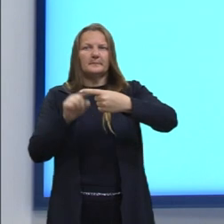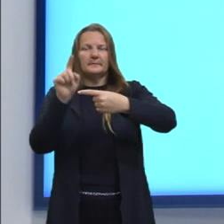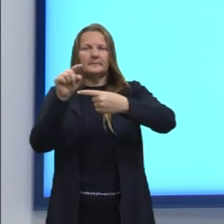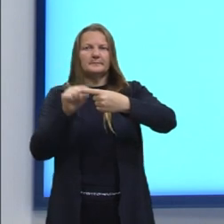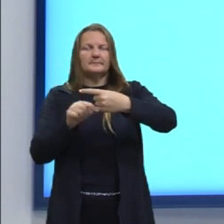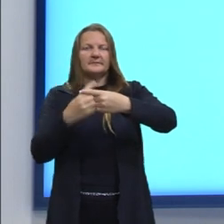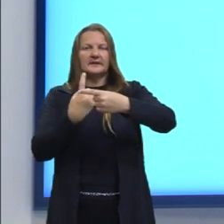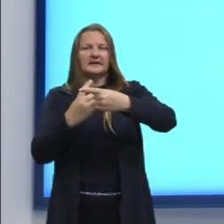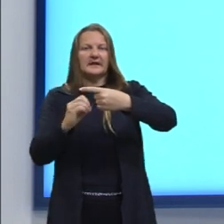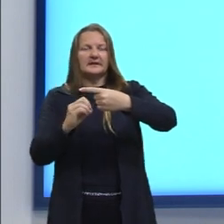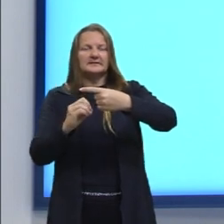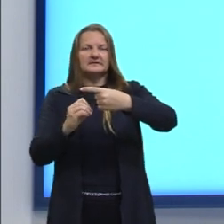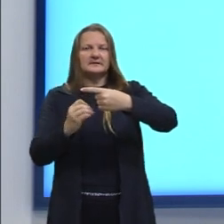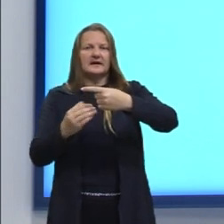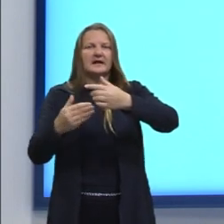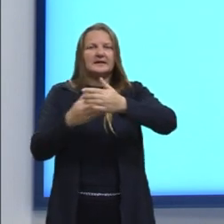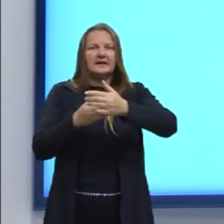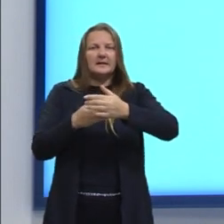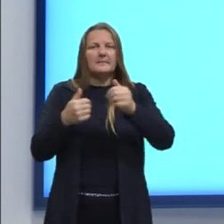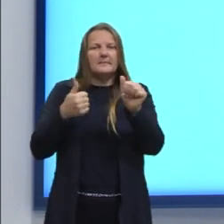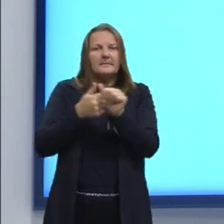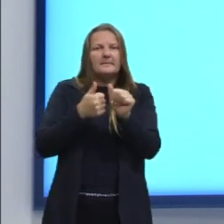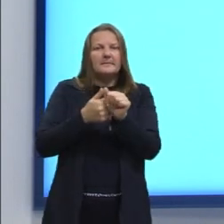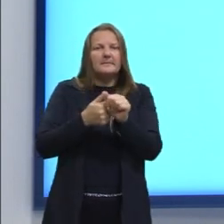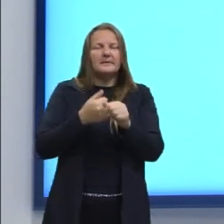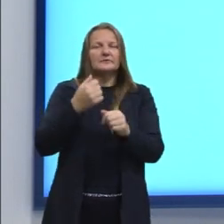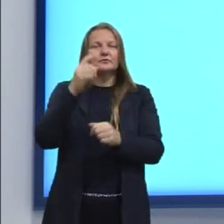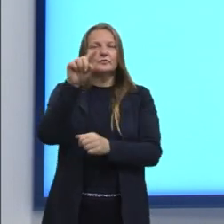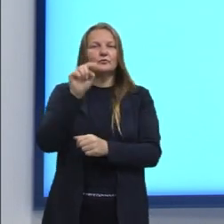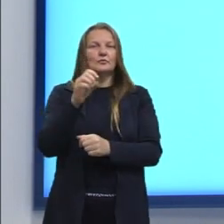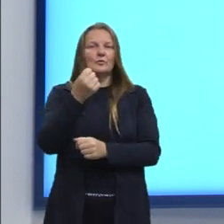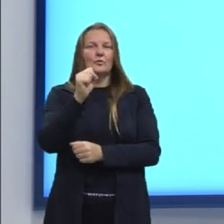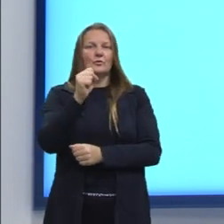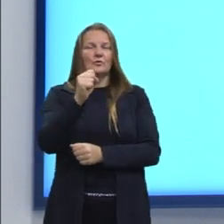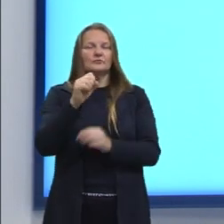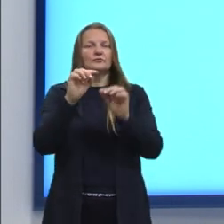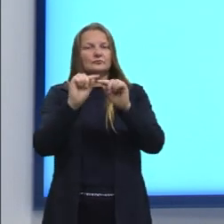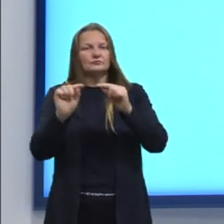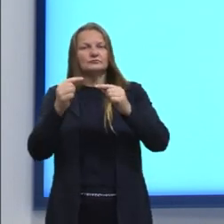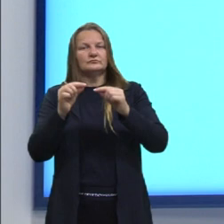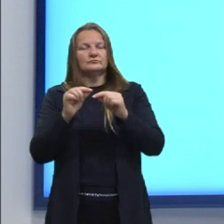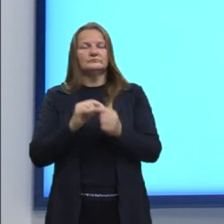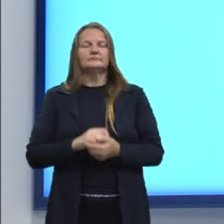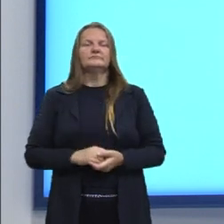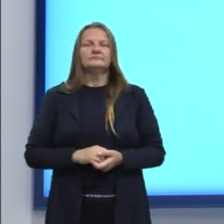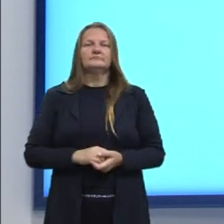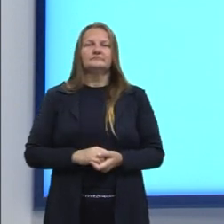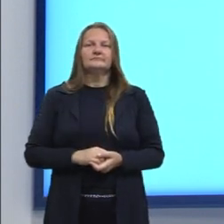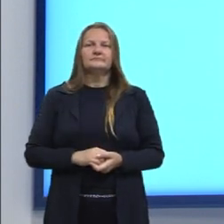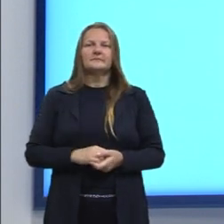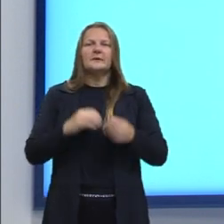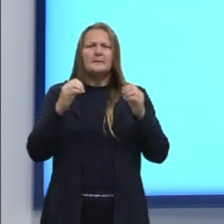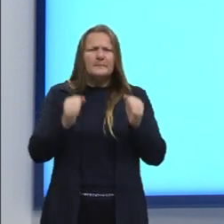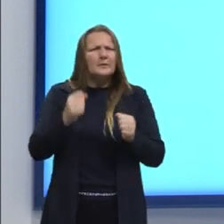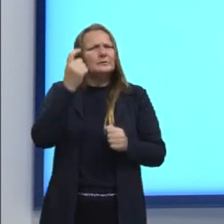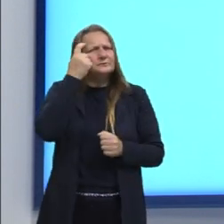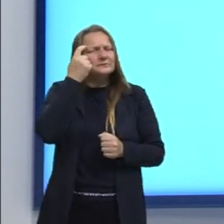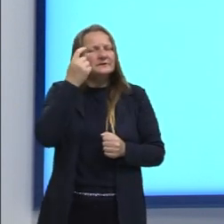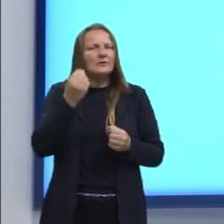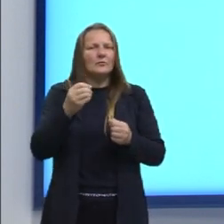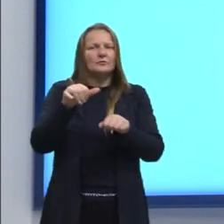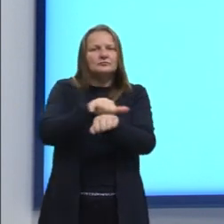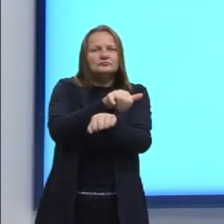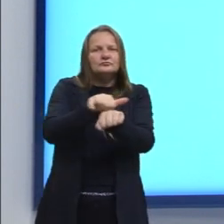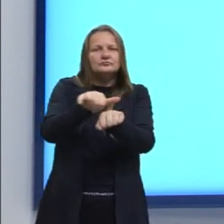fatorial de 10 até chegar no fatorial de 8 e simplificar. Então, podemos pensar no seguinte,